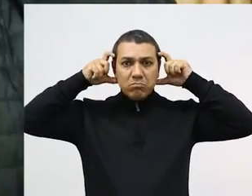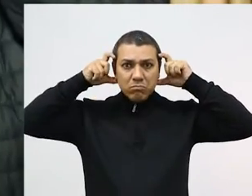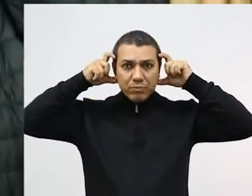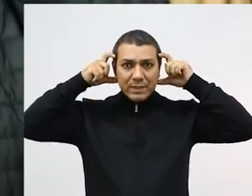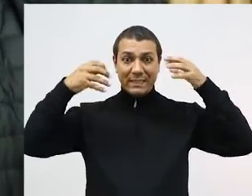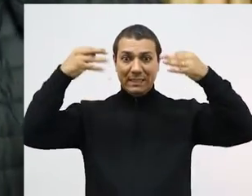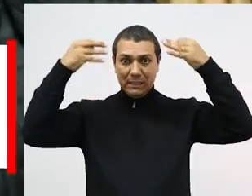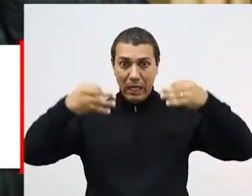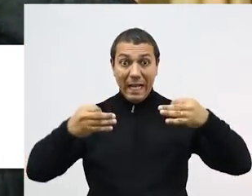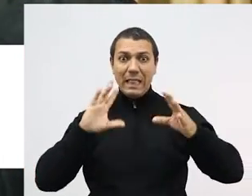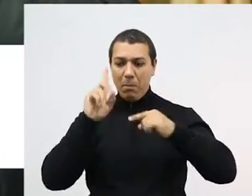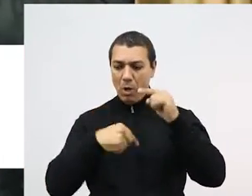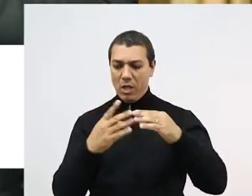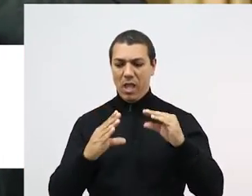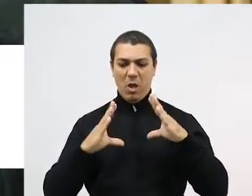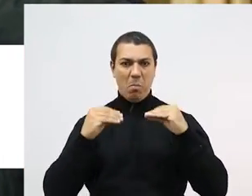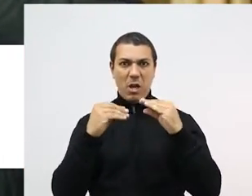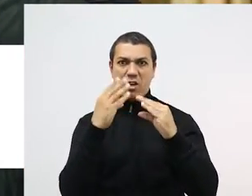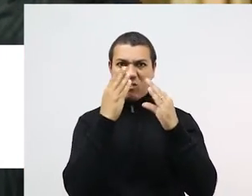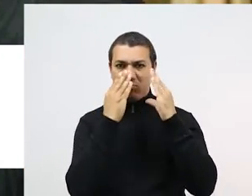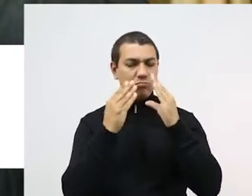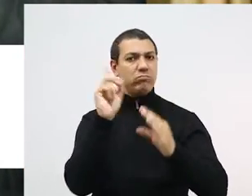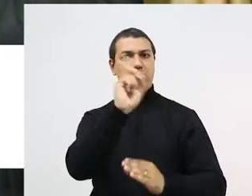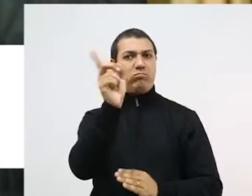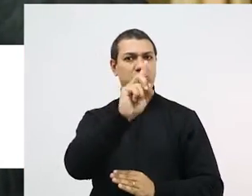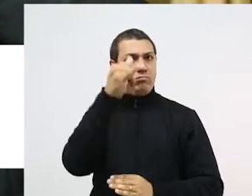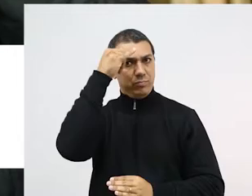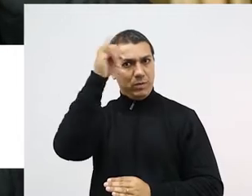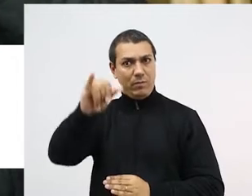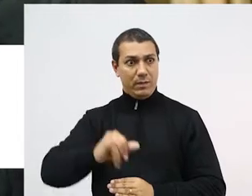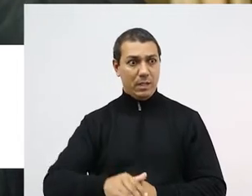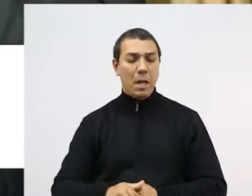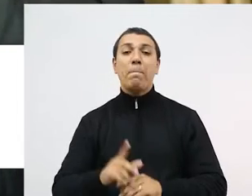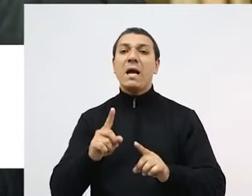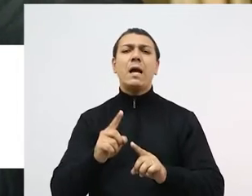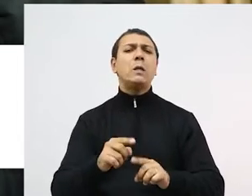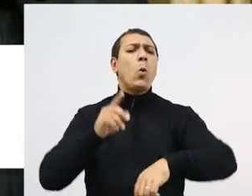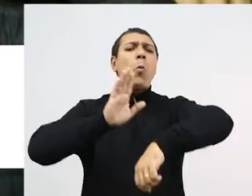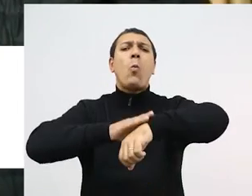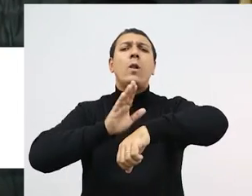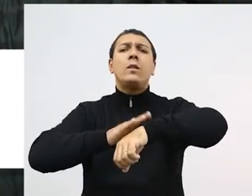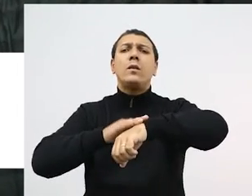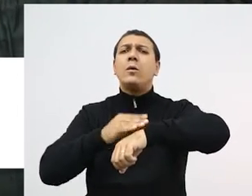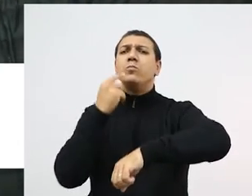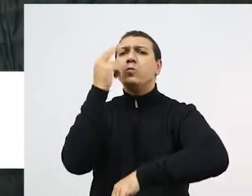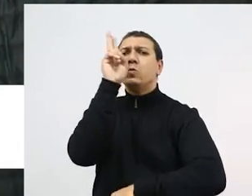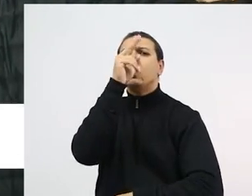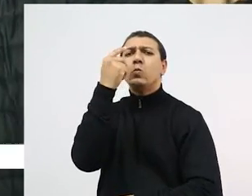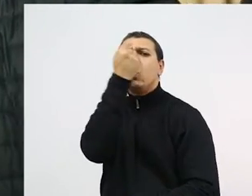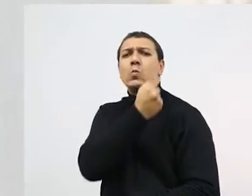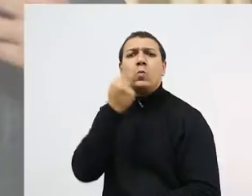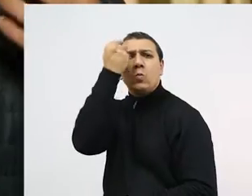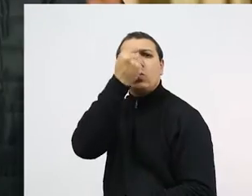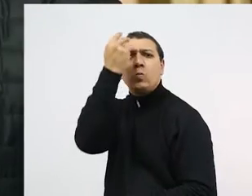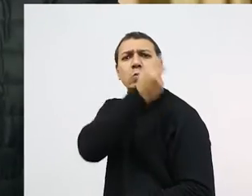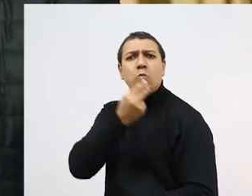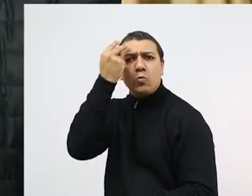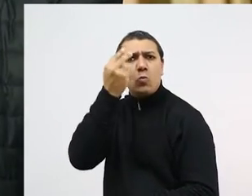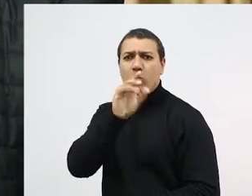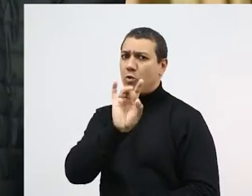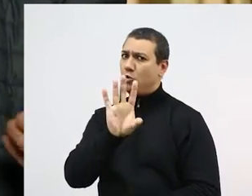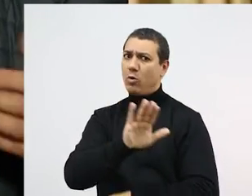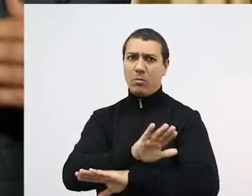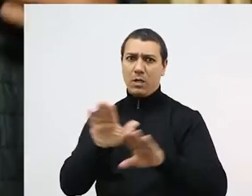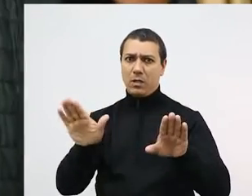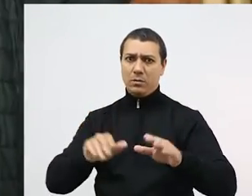e no nariz, ela deve cobrir toda a superfície e eu não mais vou tocar nessa máscara enquanto eu estiver utilizando. A utilização